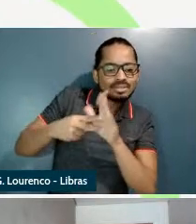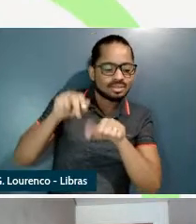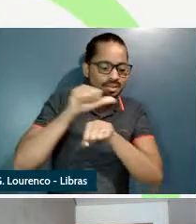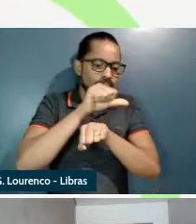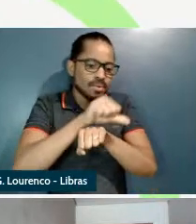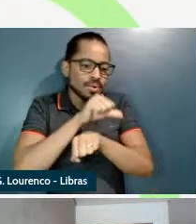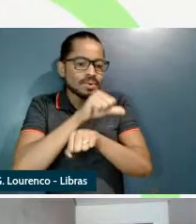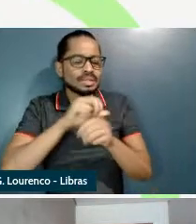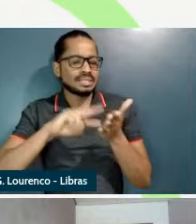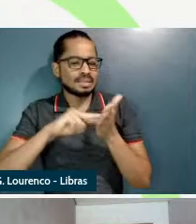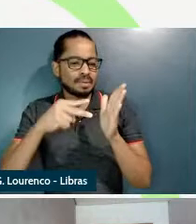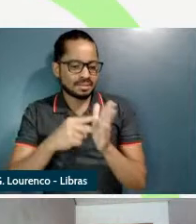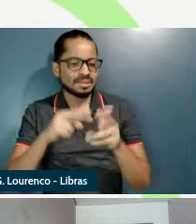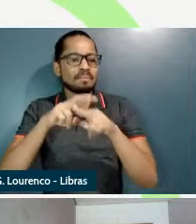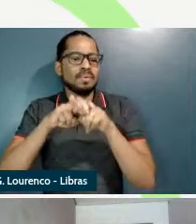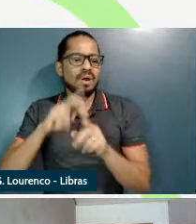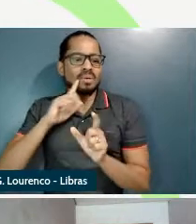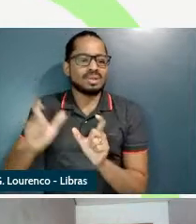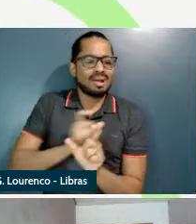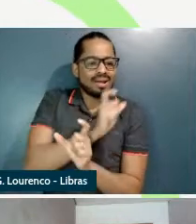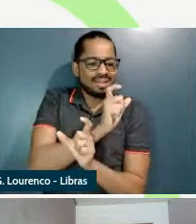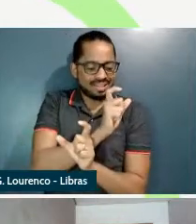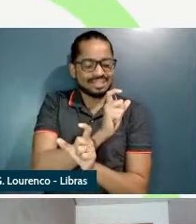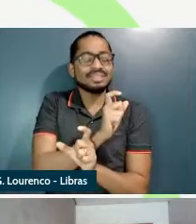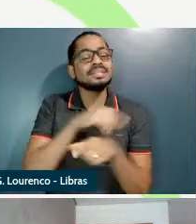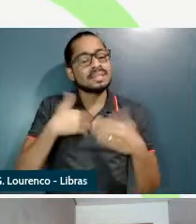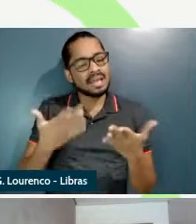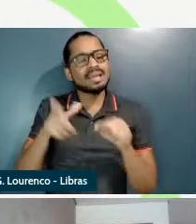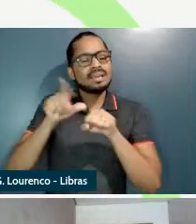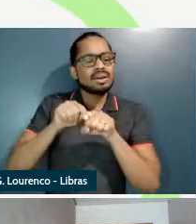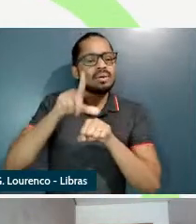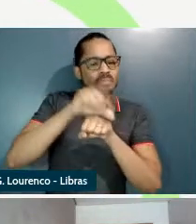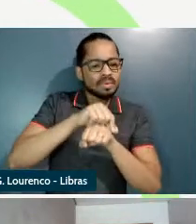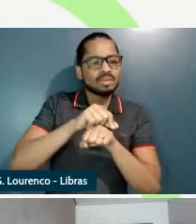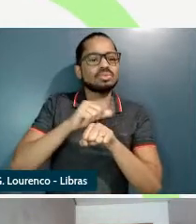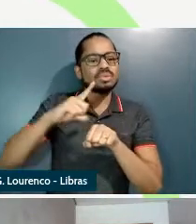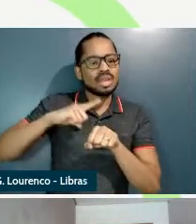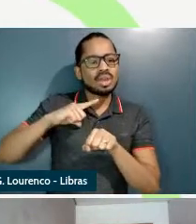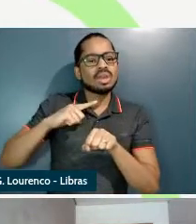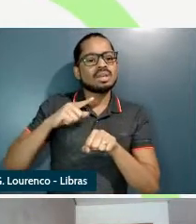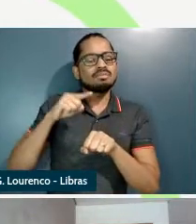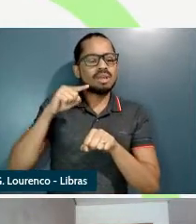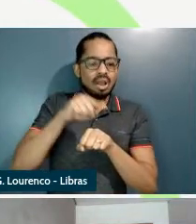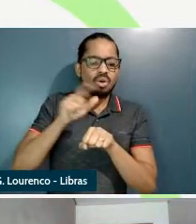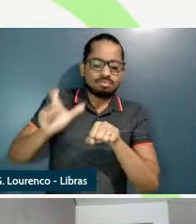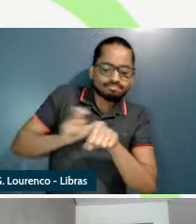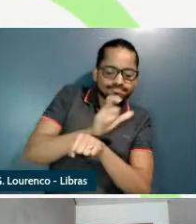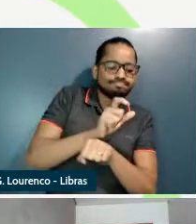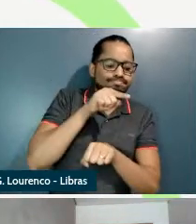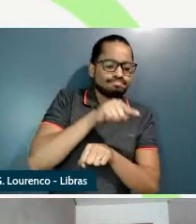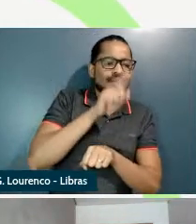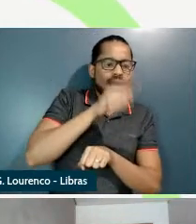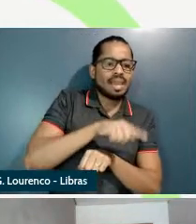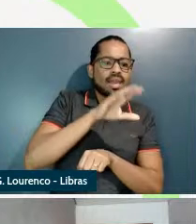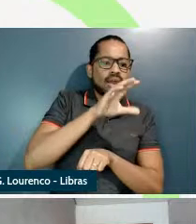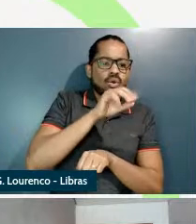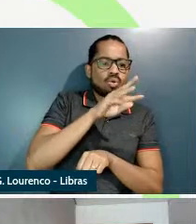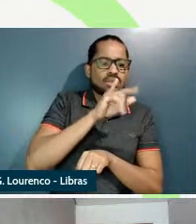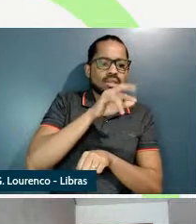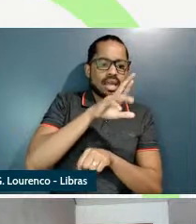alternada então esses argumentos eles passam a ser interpretados como container e objeto contido